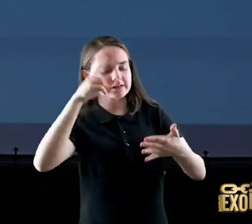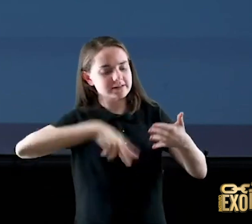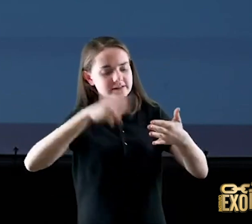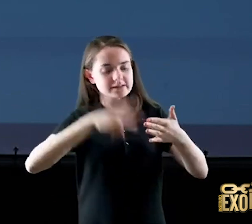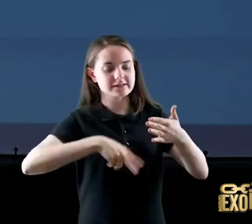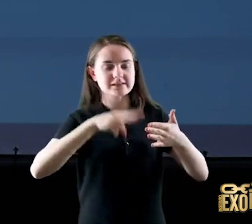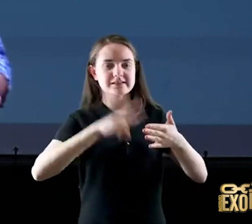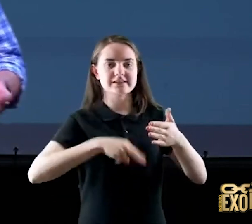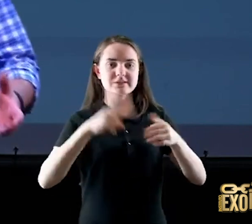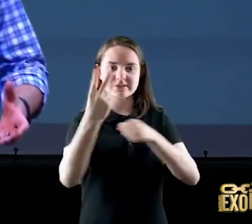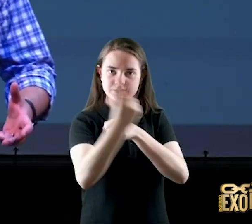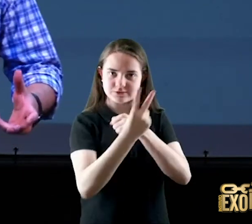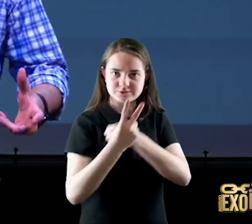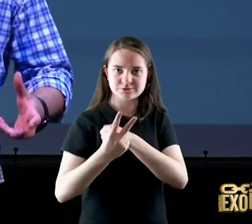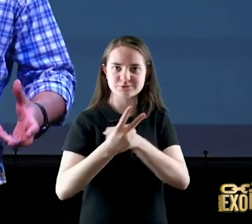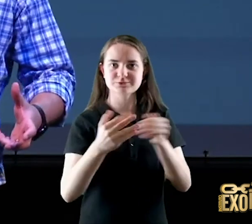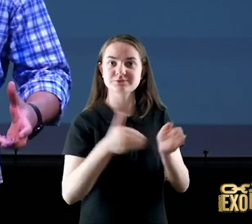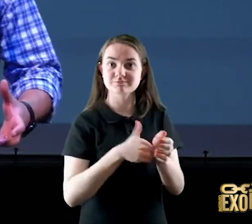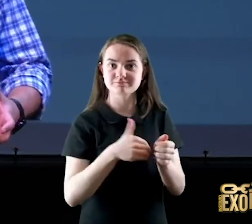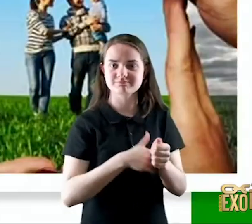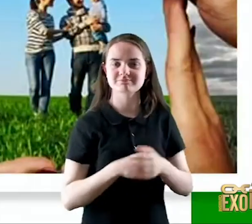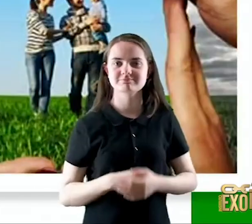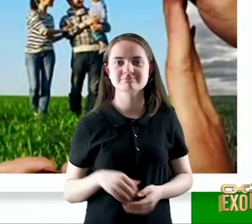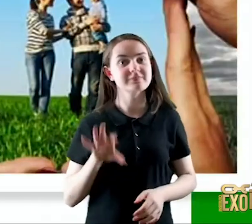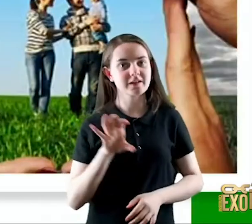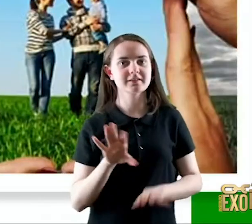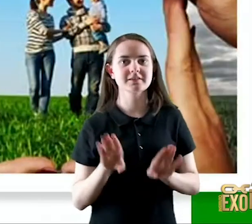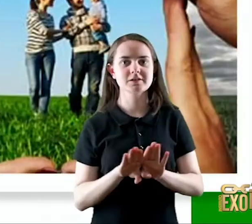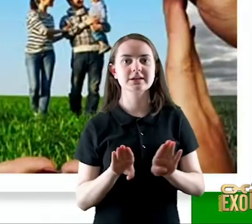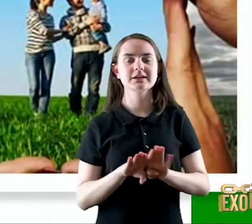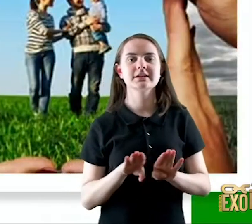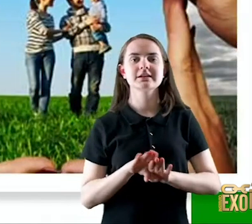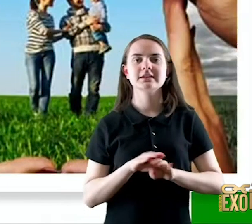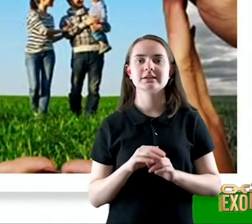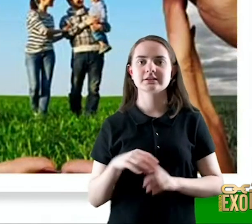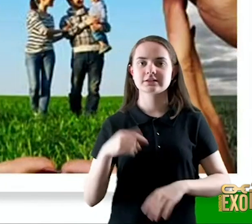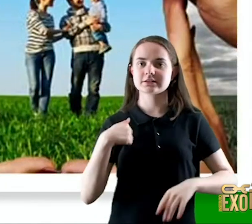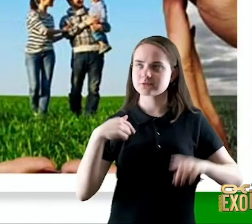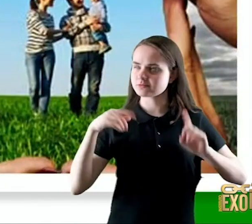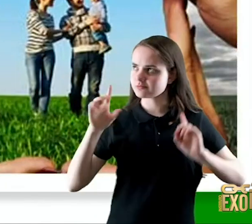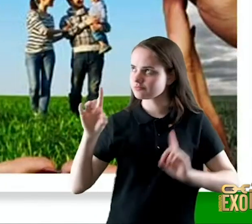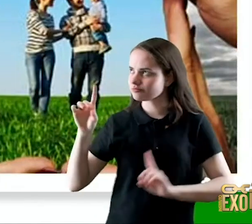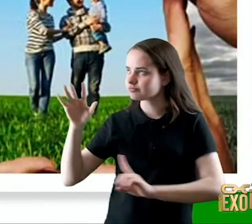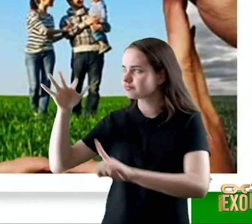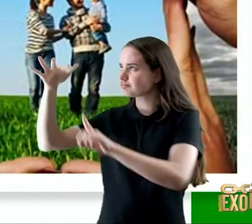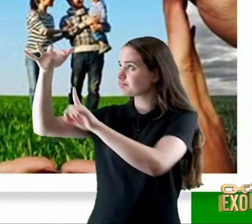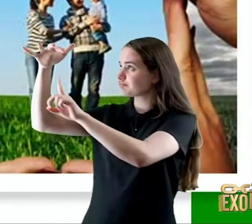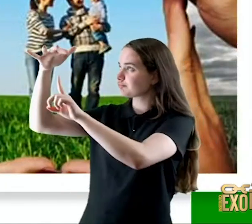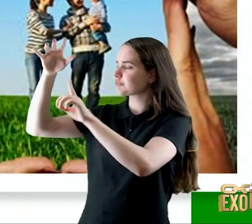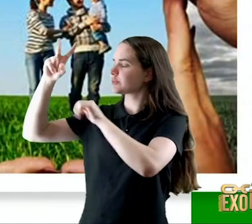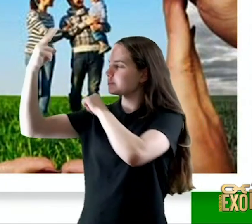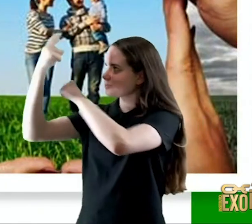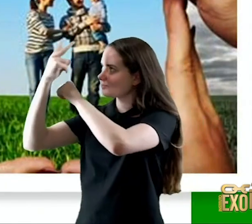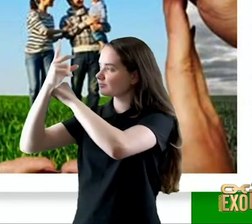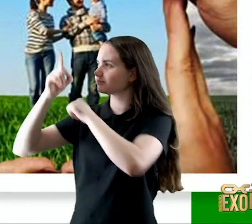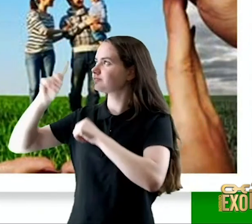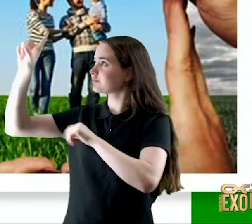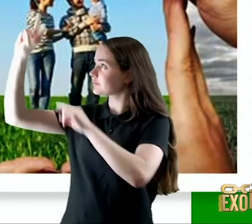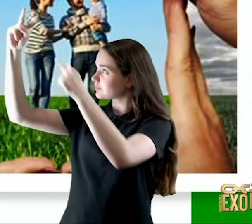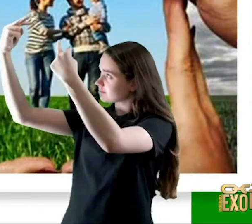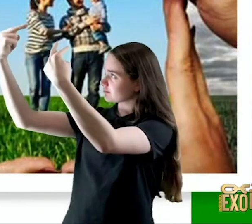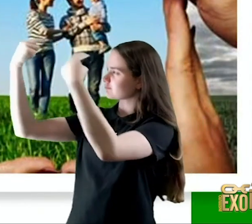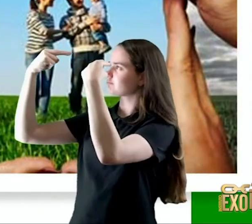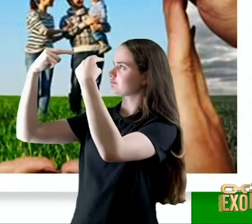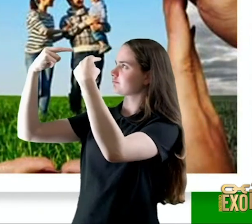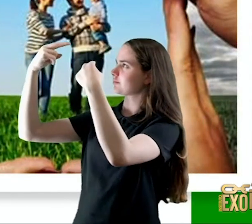31 em ti Senhor me refugio nunca permitas que eu seja humilhado livra-me pela tua justiça inclina teus ouvidos